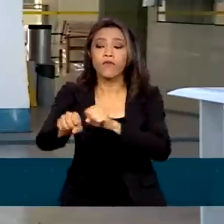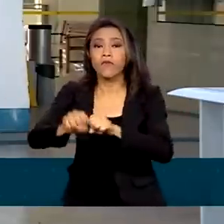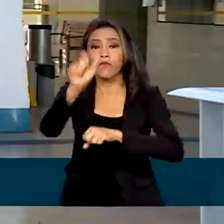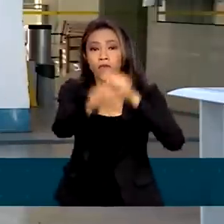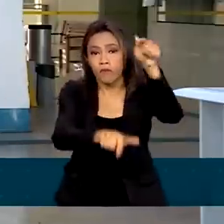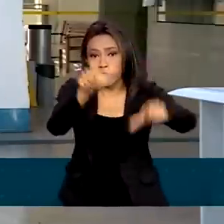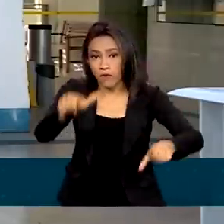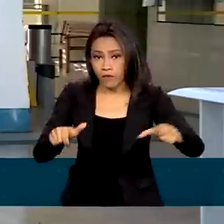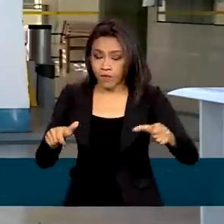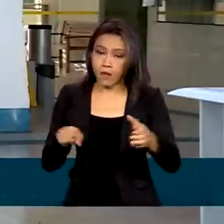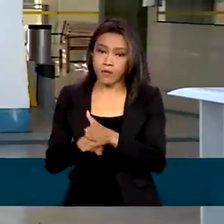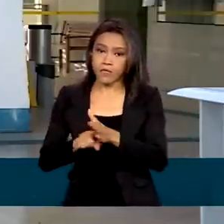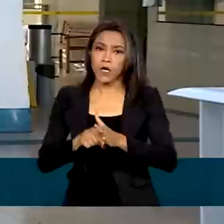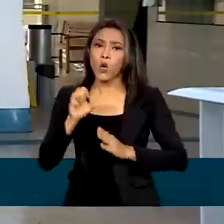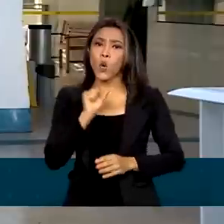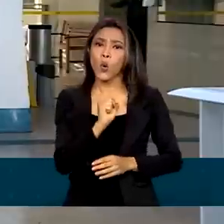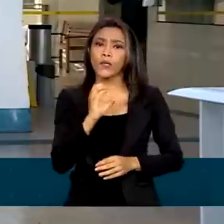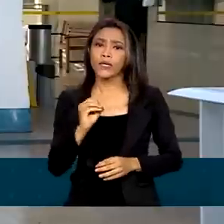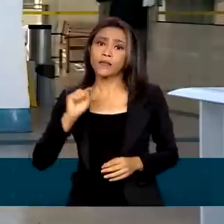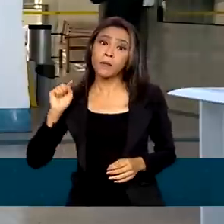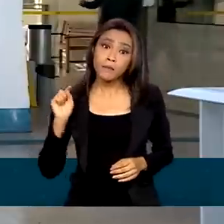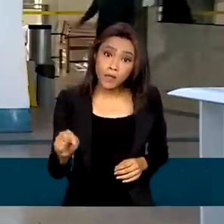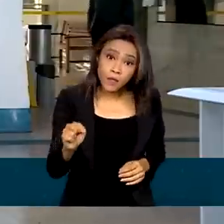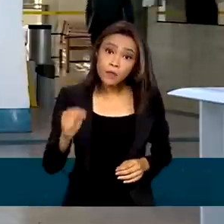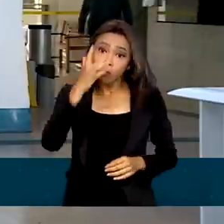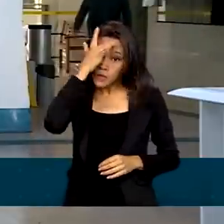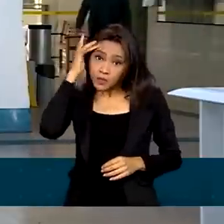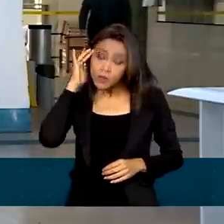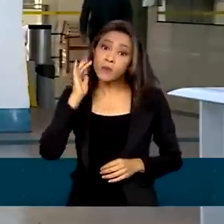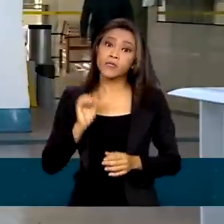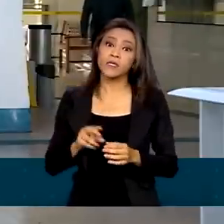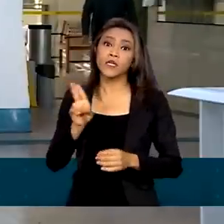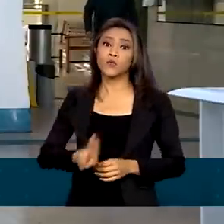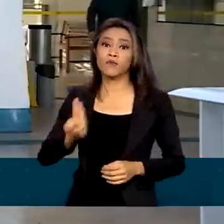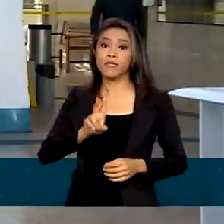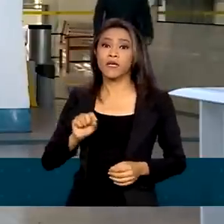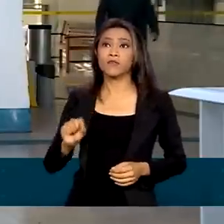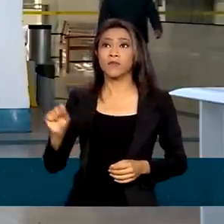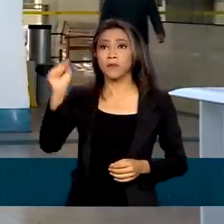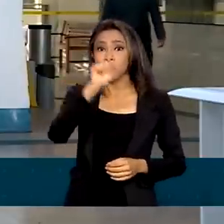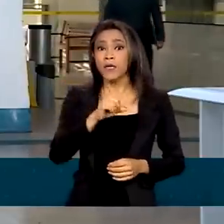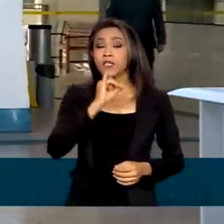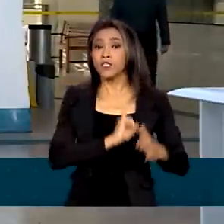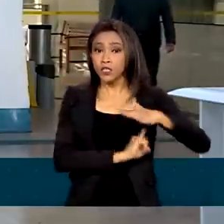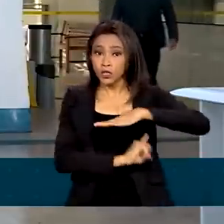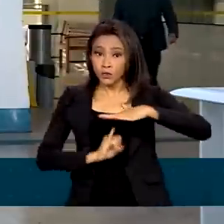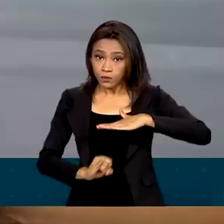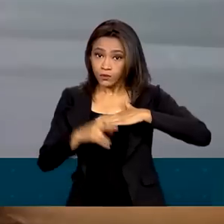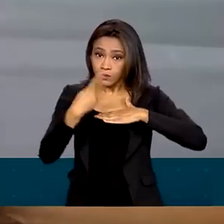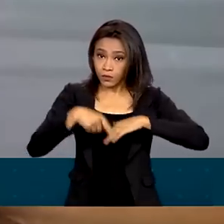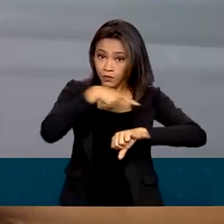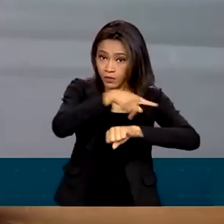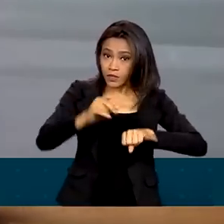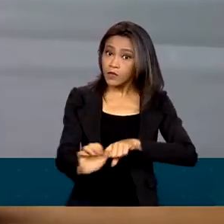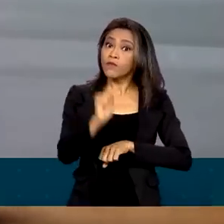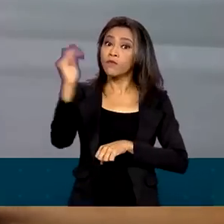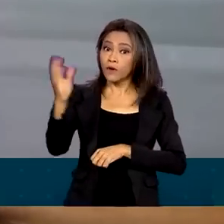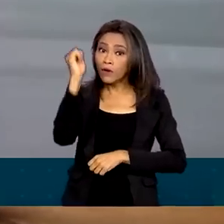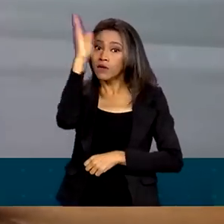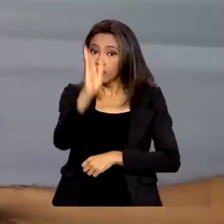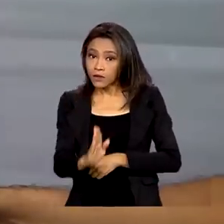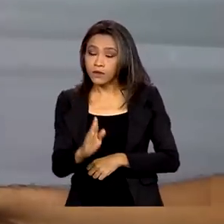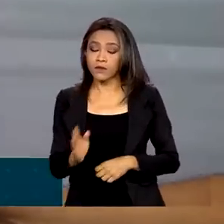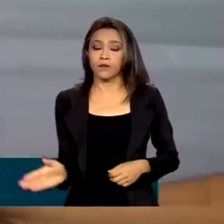com cerca de 80 mil bolsistas em universidades e institutos do país e no exterior. O que nós estamos fazendo